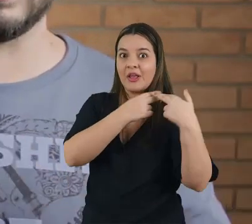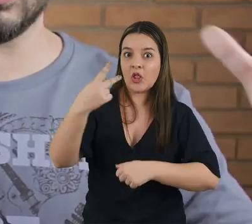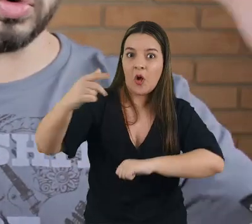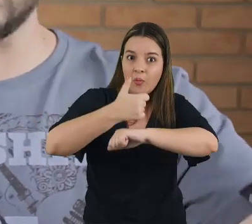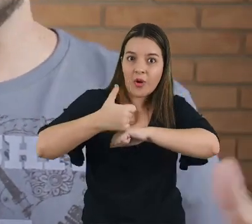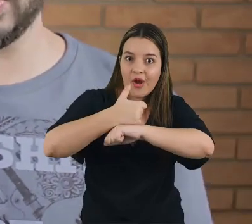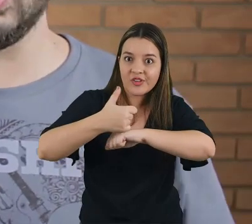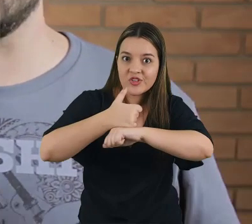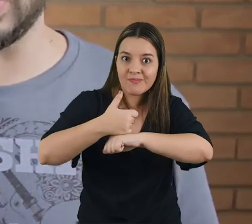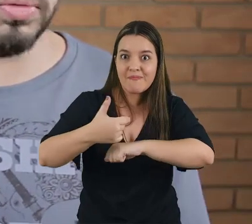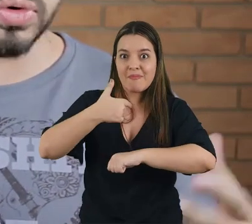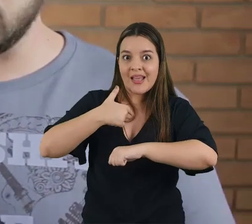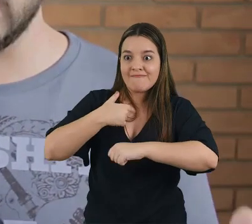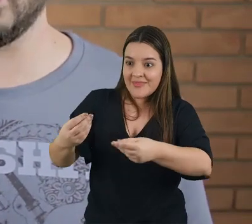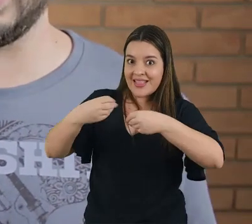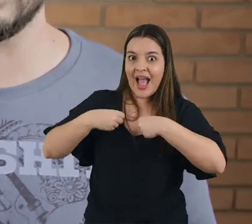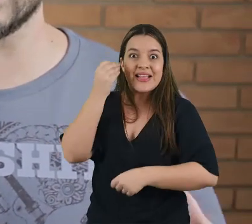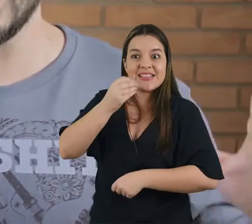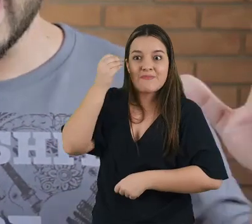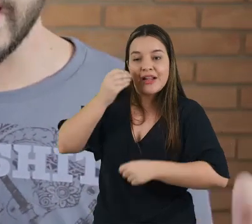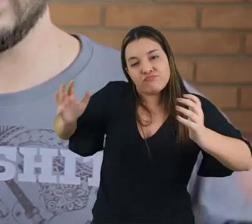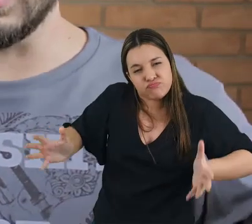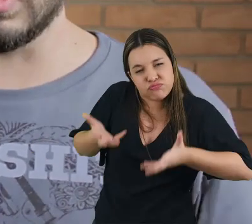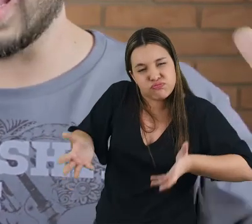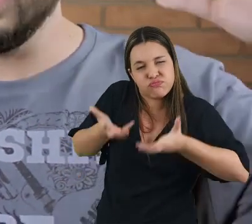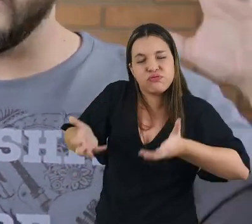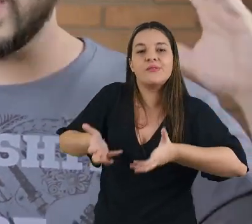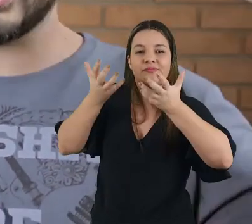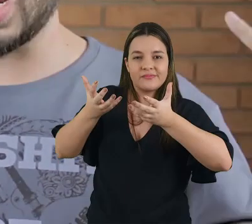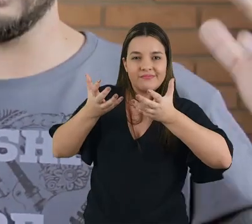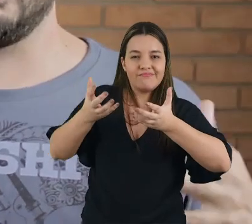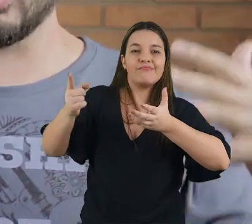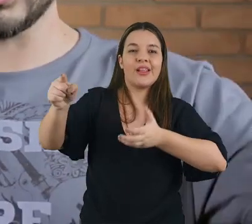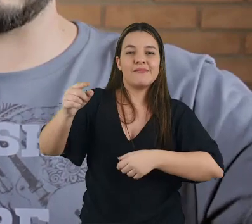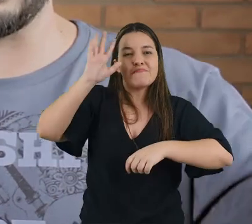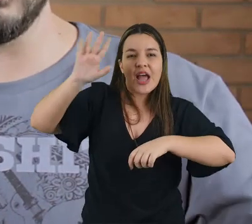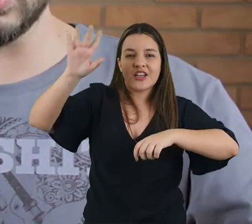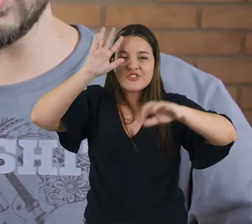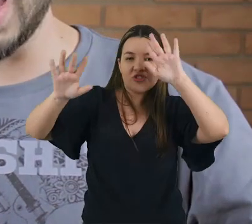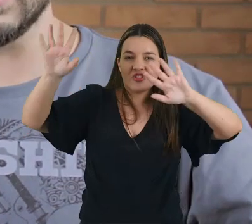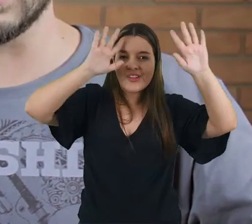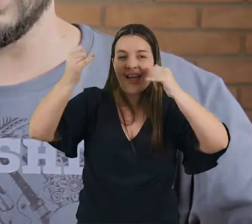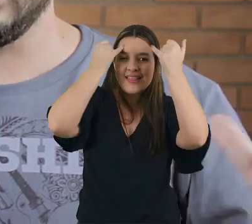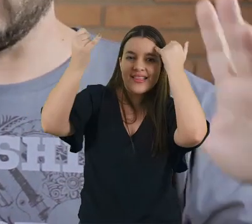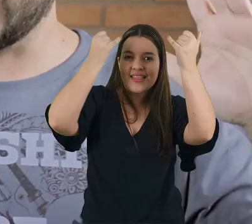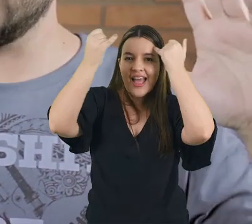auxiliar na construção dos produtos ou na construção das experiências, é ele tentar viajar e se projetar em outros